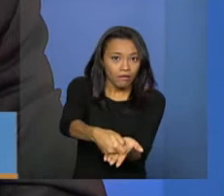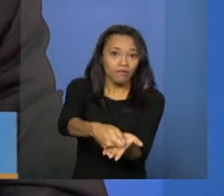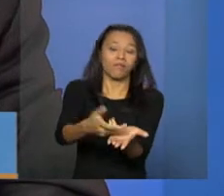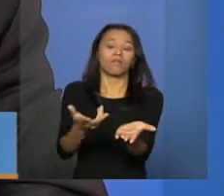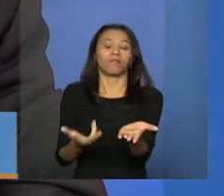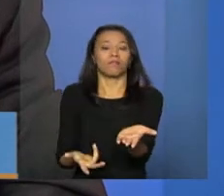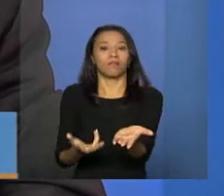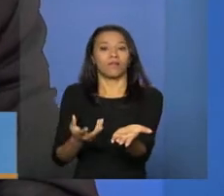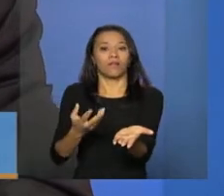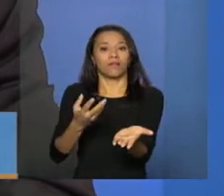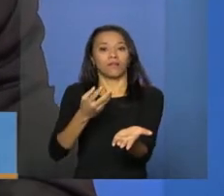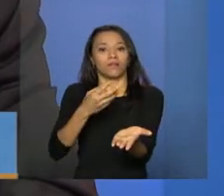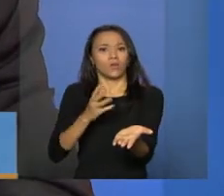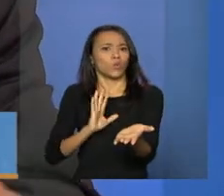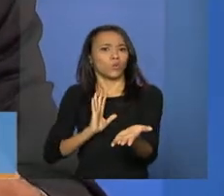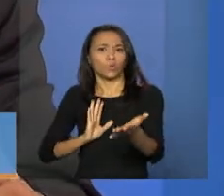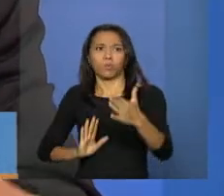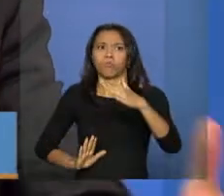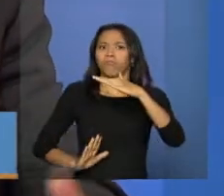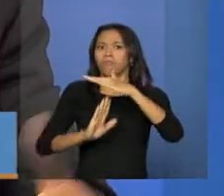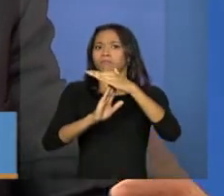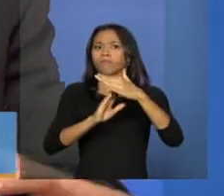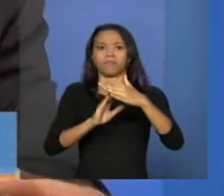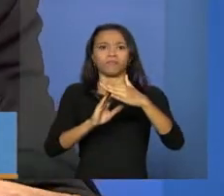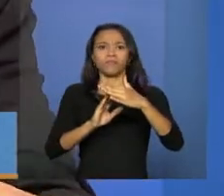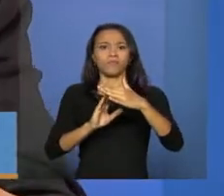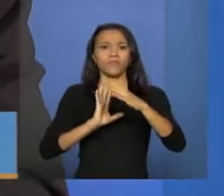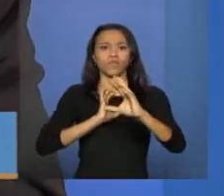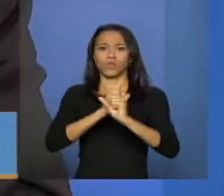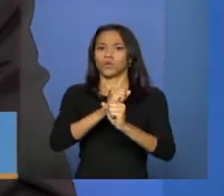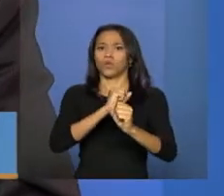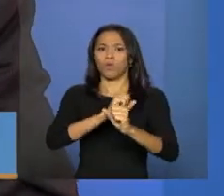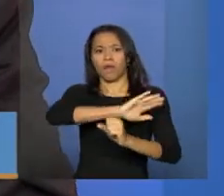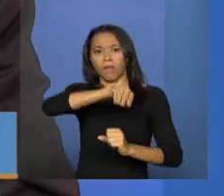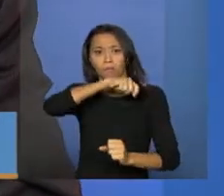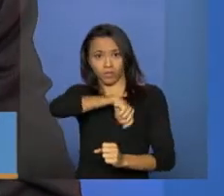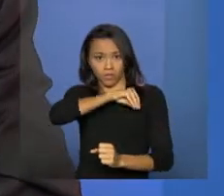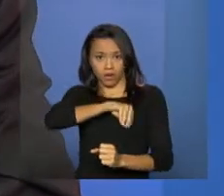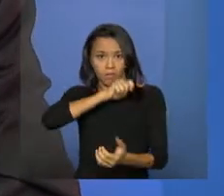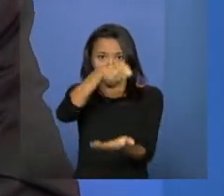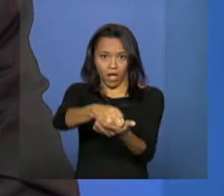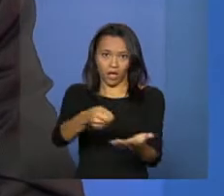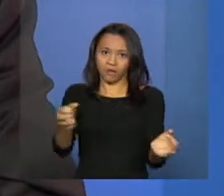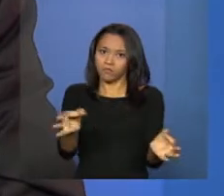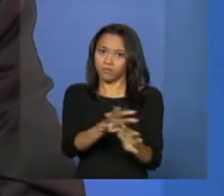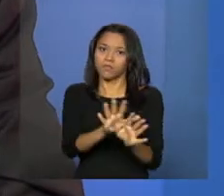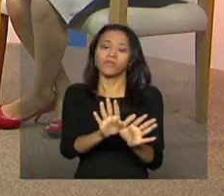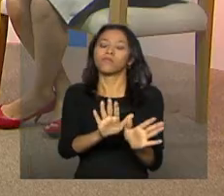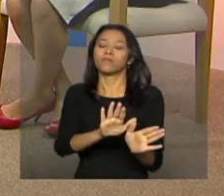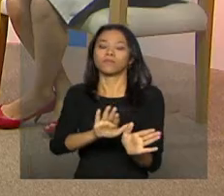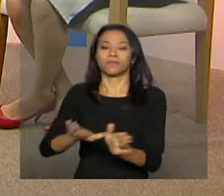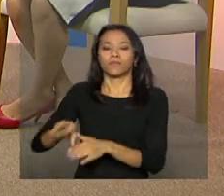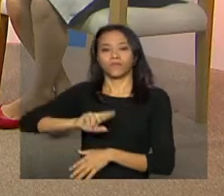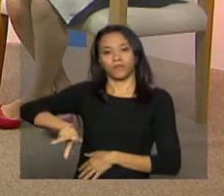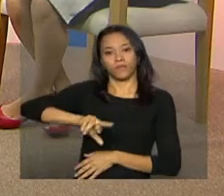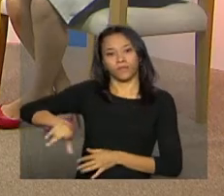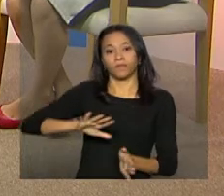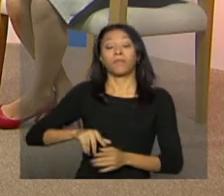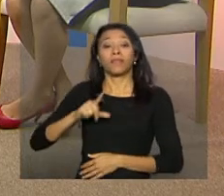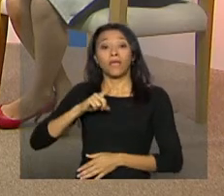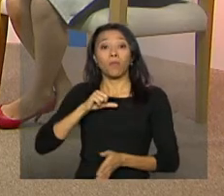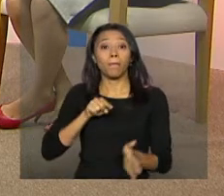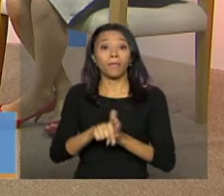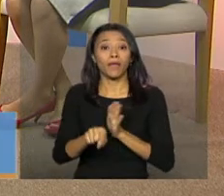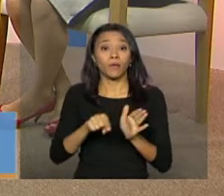total do valor que se soma do pagamento profissional. Alan, tem uma pergunta aqui pelo Twitter, do